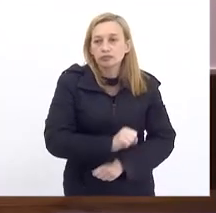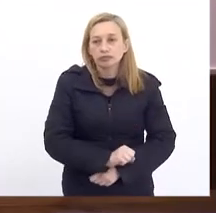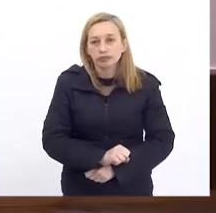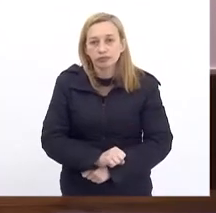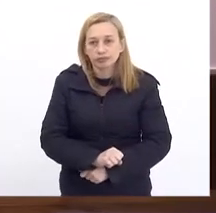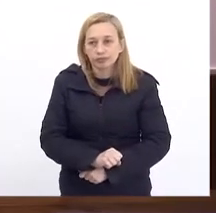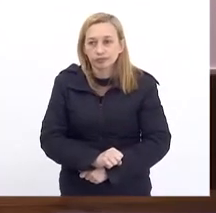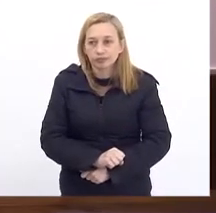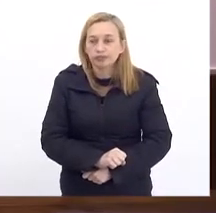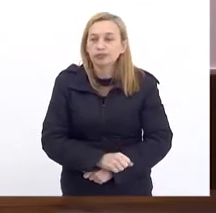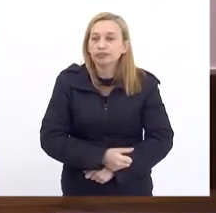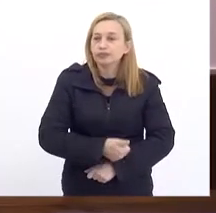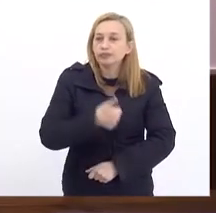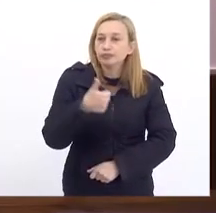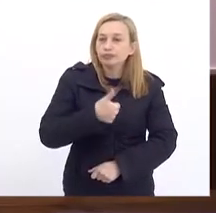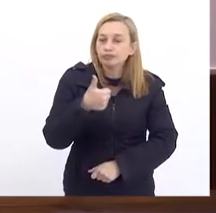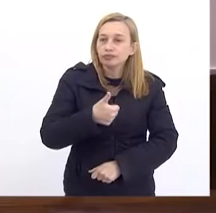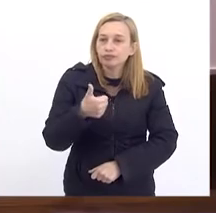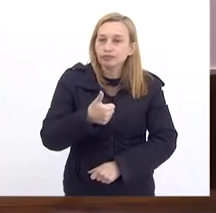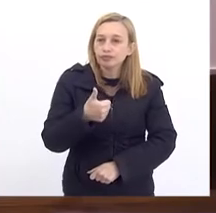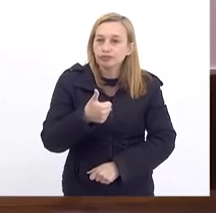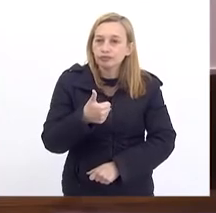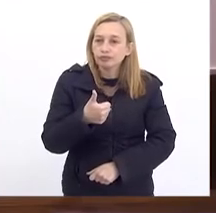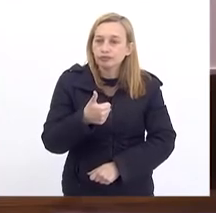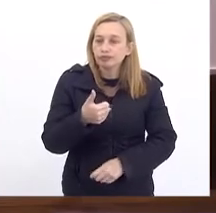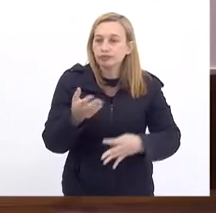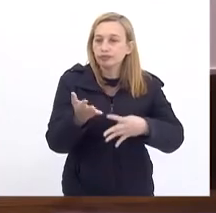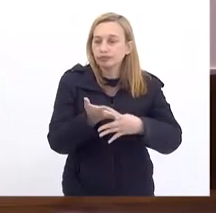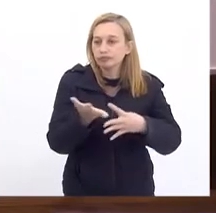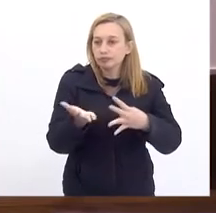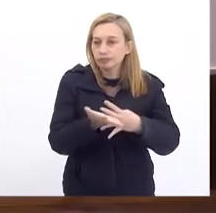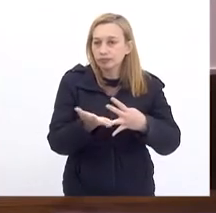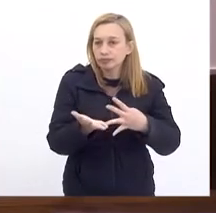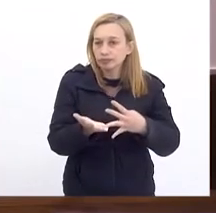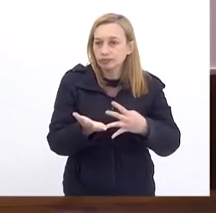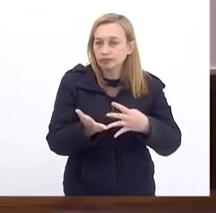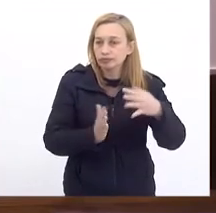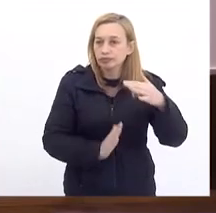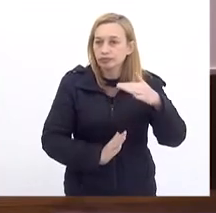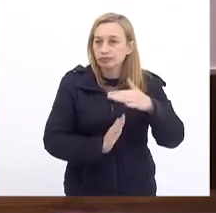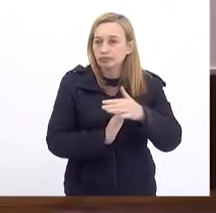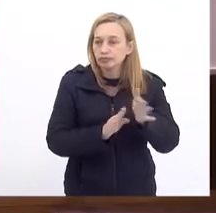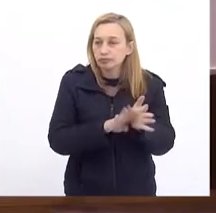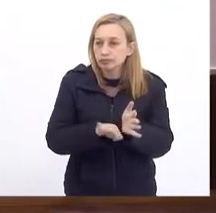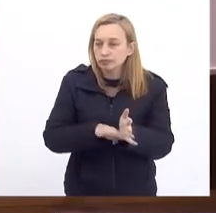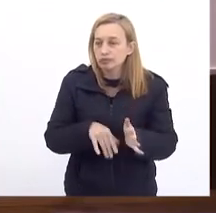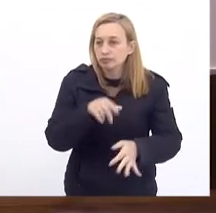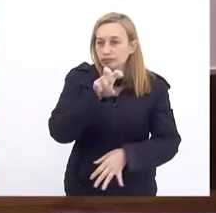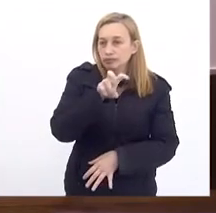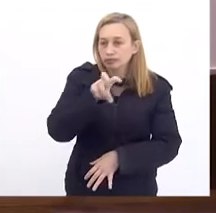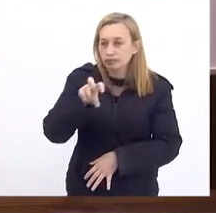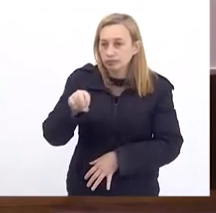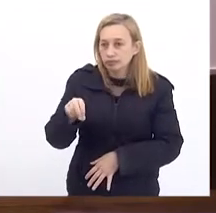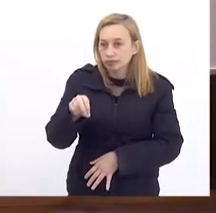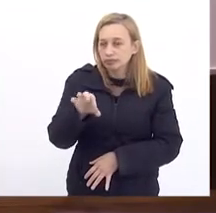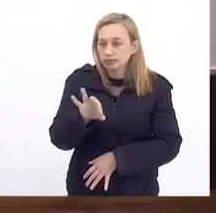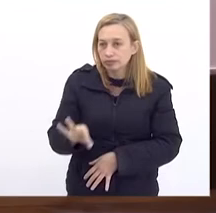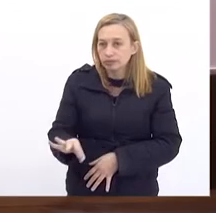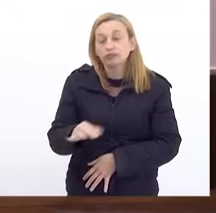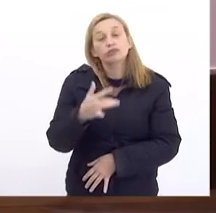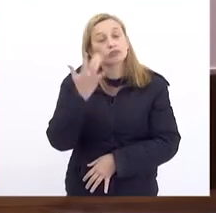O primeira Parcela Do teto De gastos De 50% Eu acho Que é pouco Provável